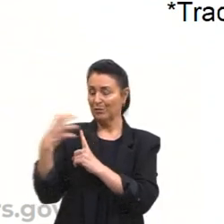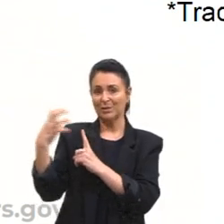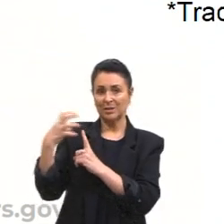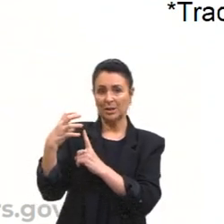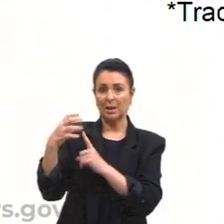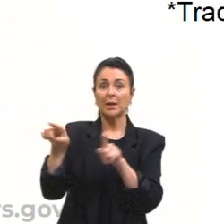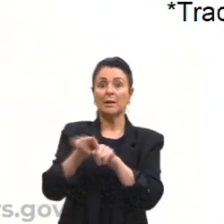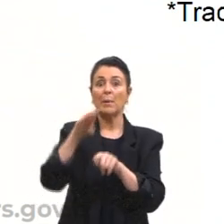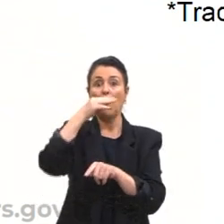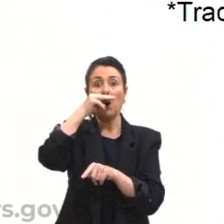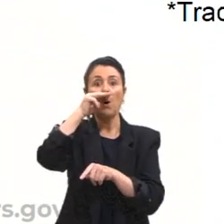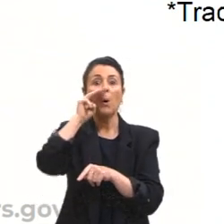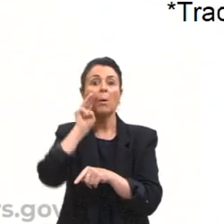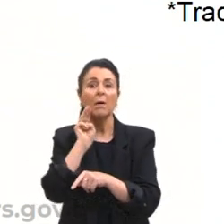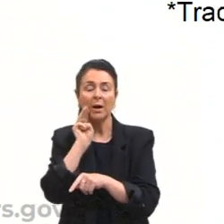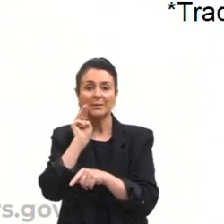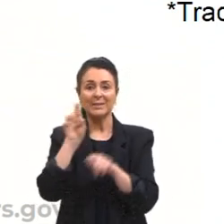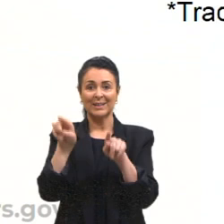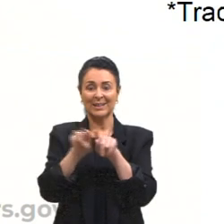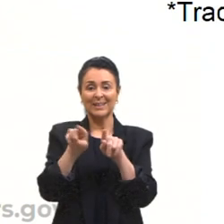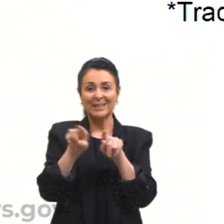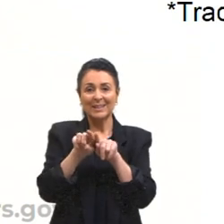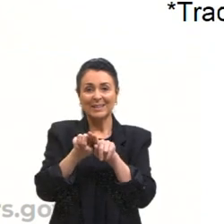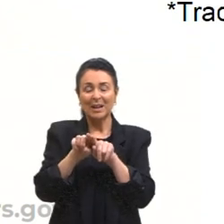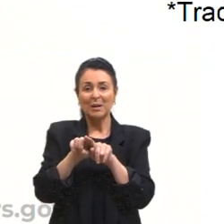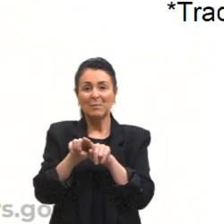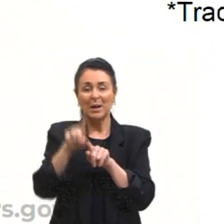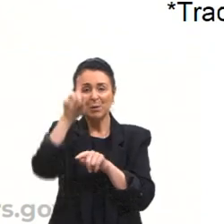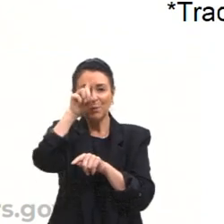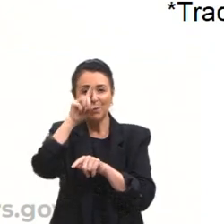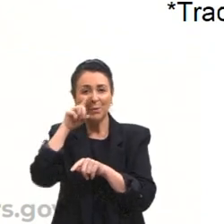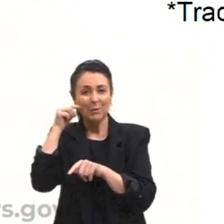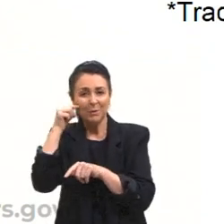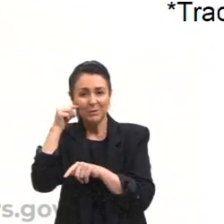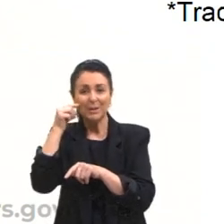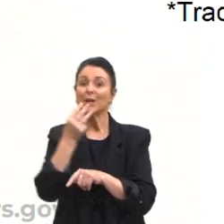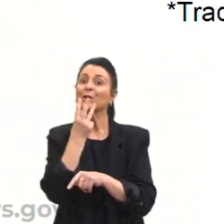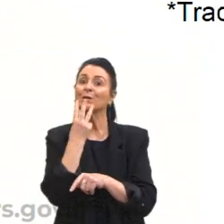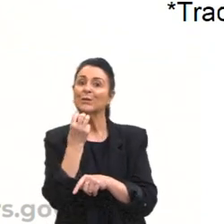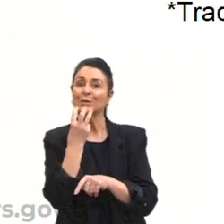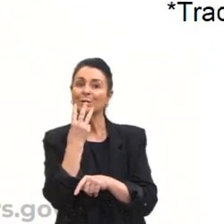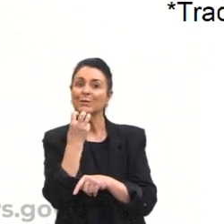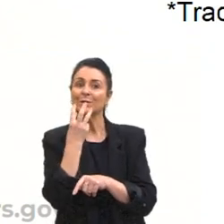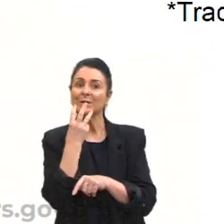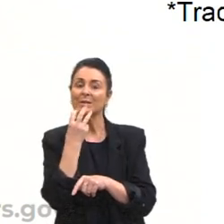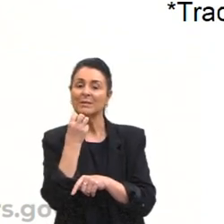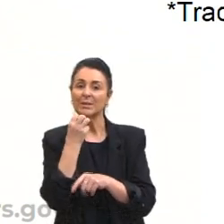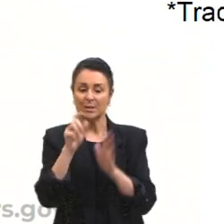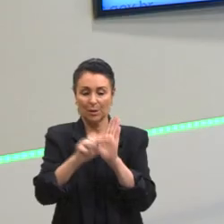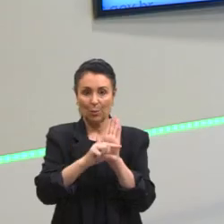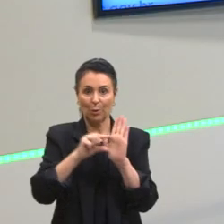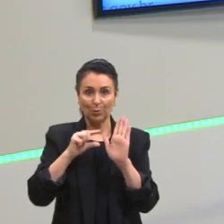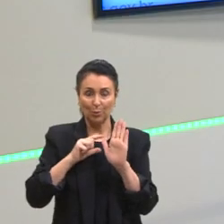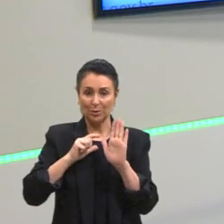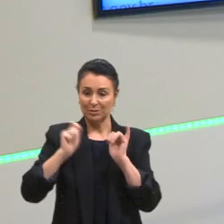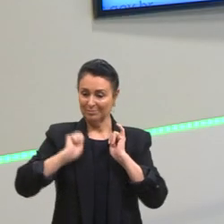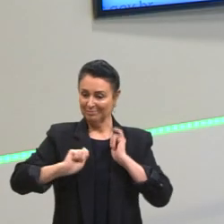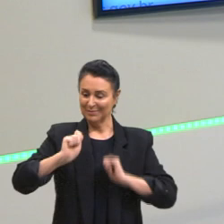e o Karl Marx, que vamos estudar nas próximas aulas, ele já vai dizer o seguinte, não, esse controle social,